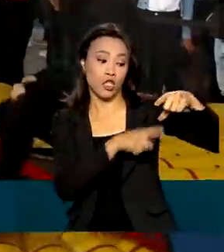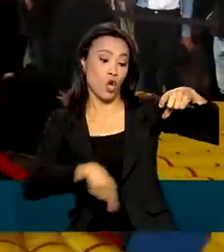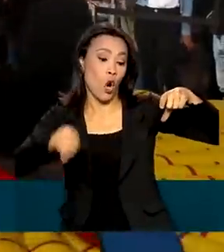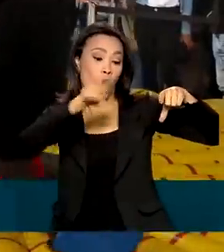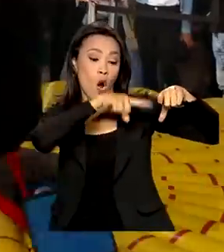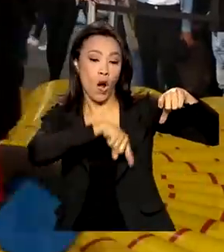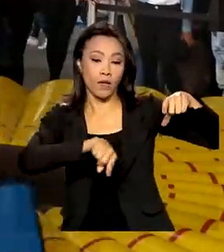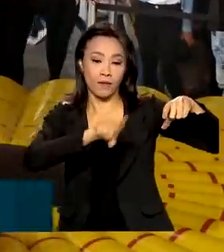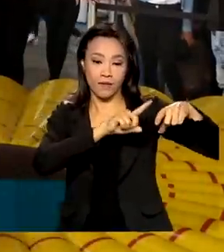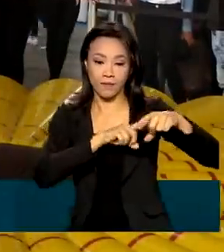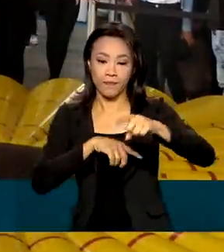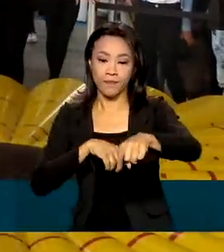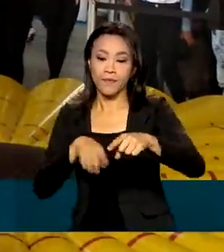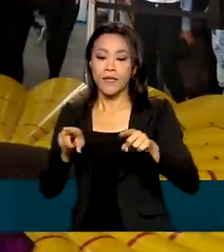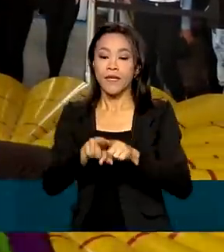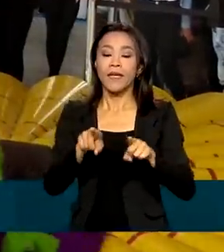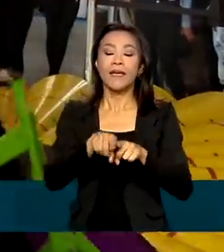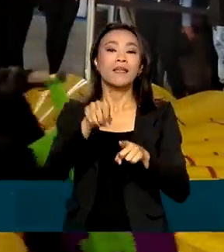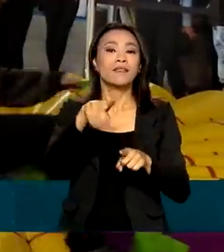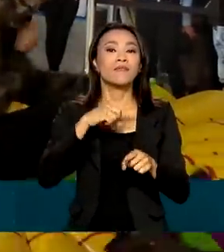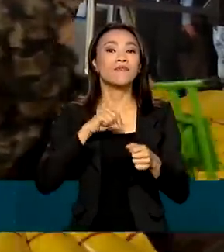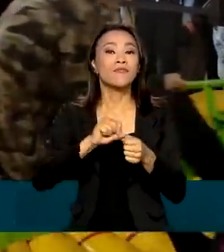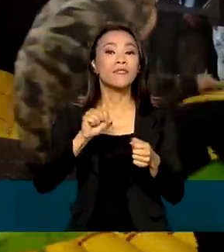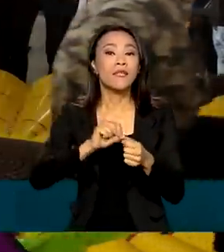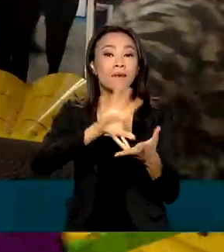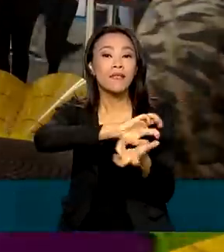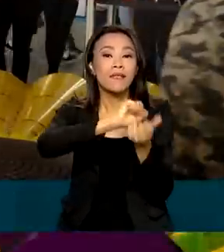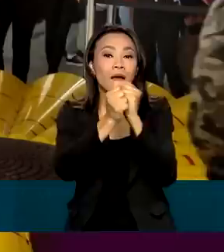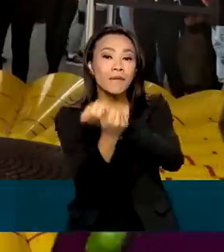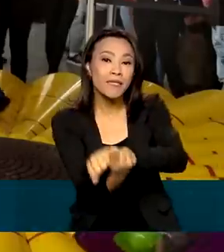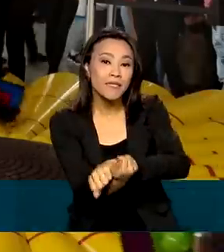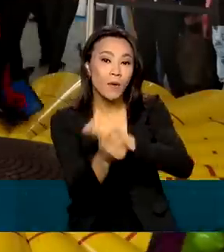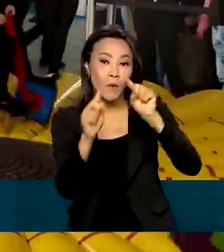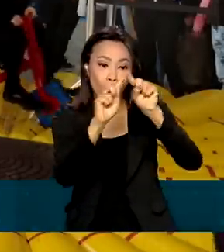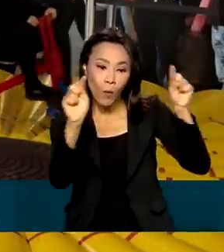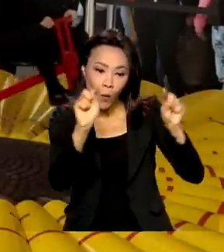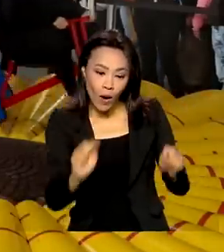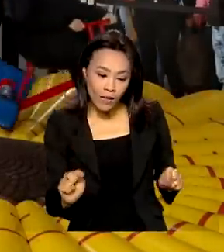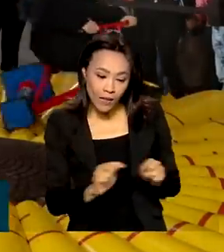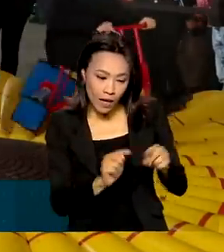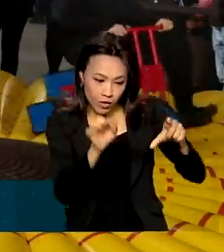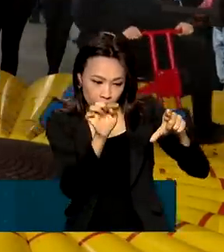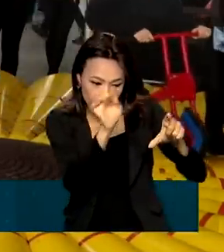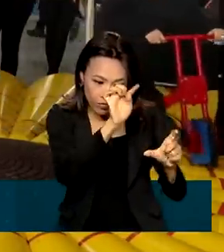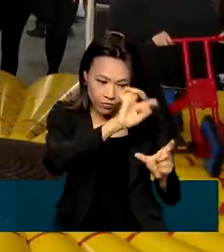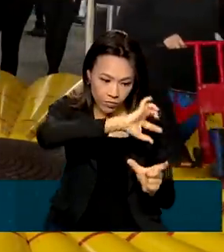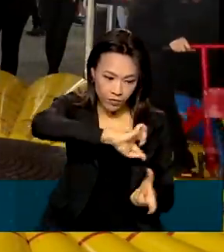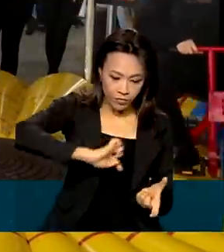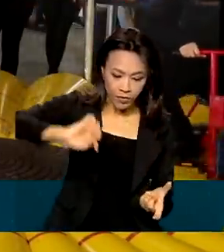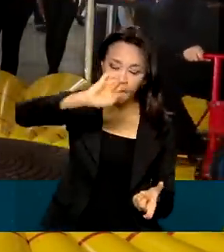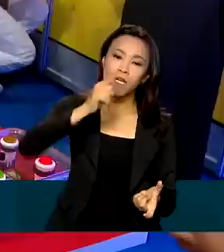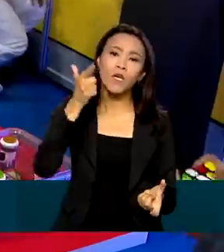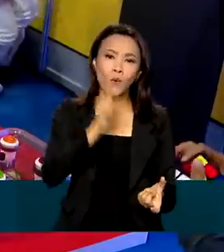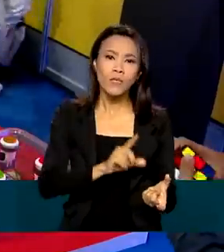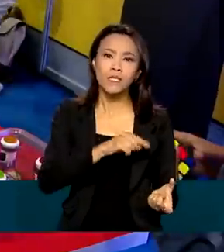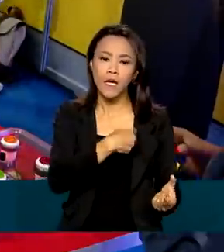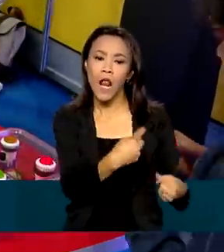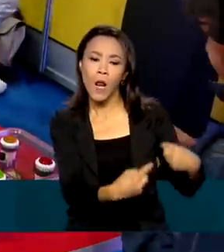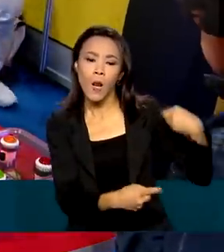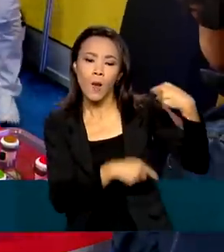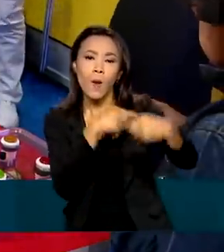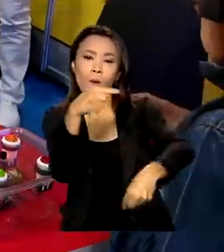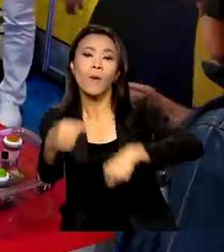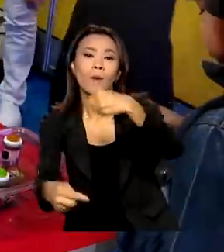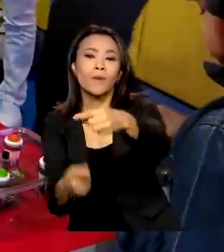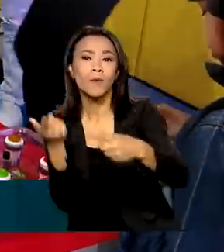acoplaram a pista como uma concavidade para se encaixar com cada vértice do quadrado, fazendo com que a bicicleta se movimente. Essa é apenas